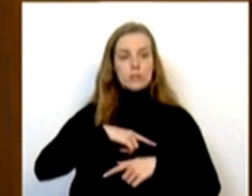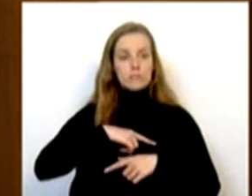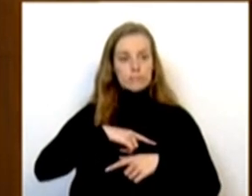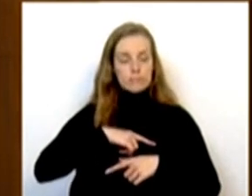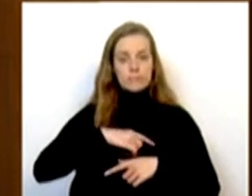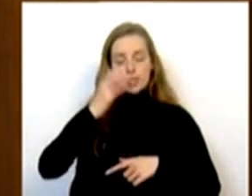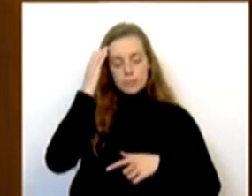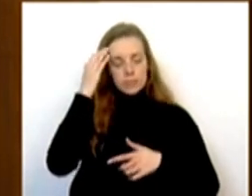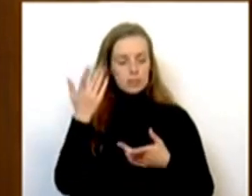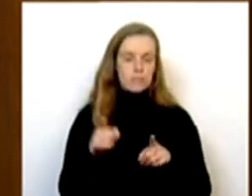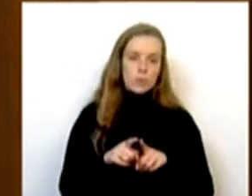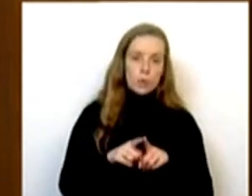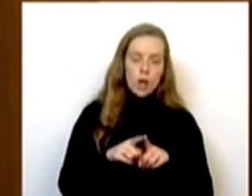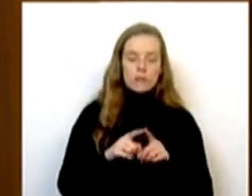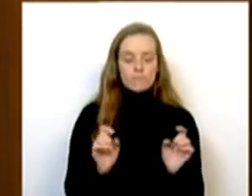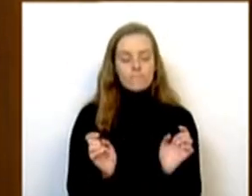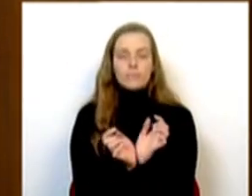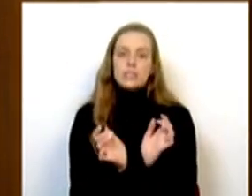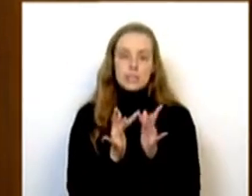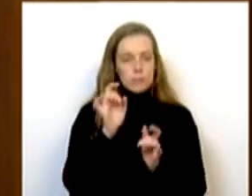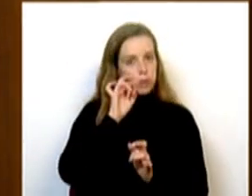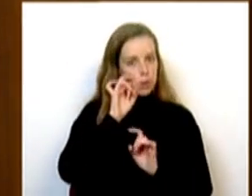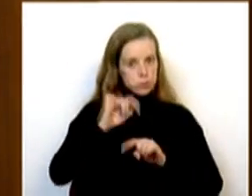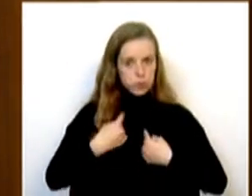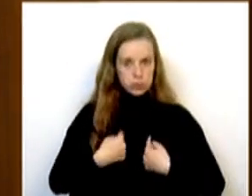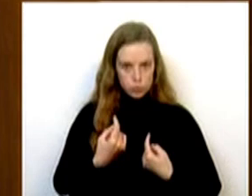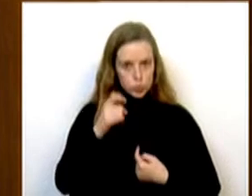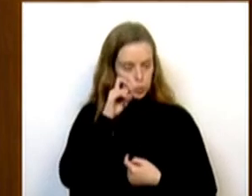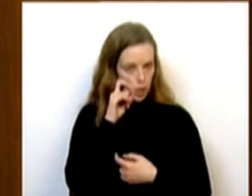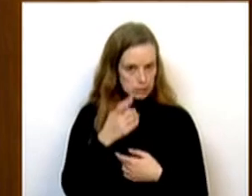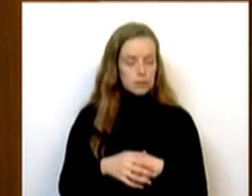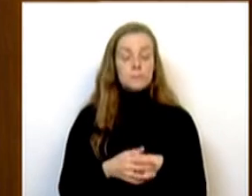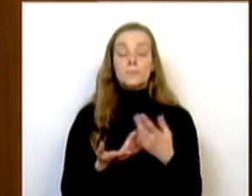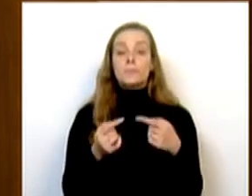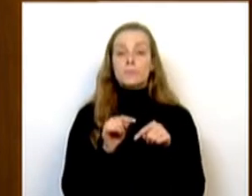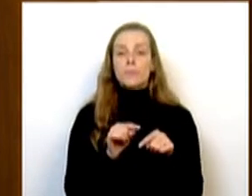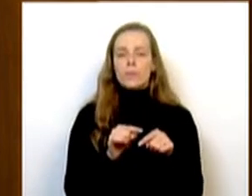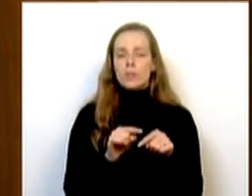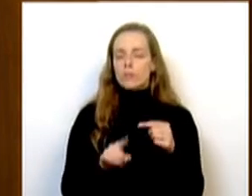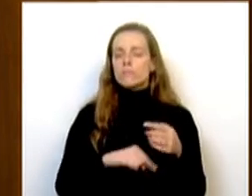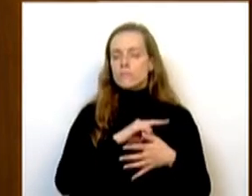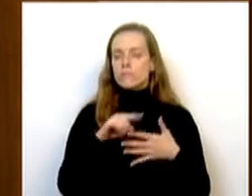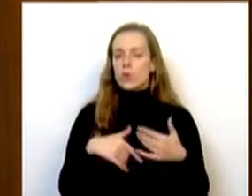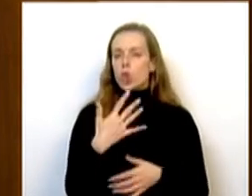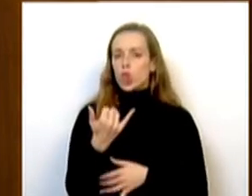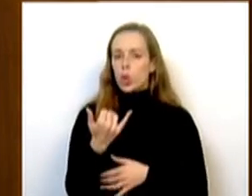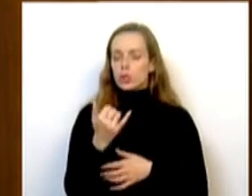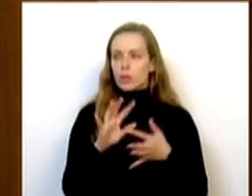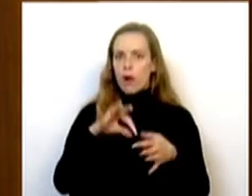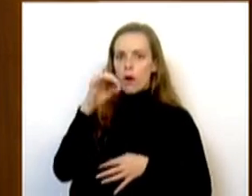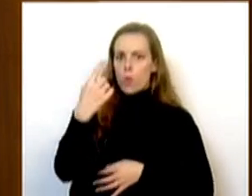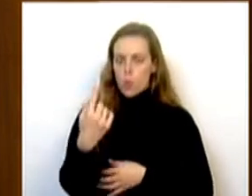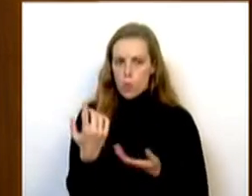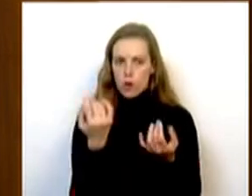cibersegurança e que se prevê que seja um dos 12 projetos a alcançar resultados